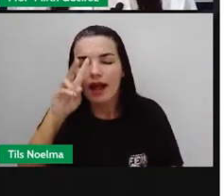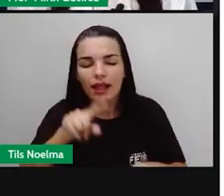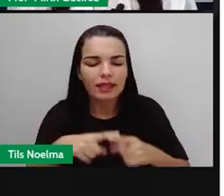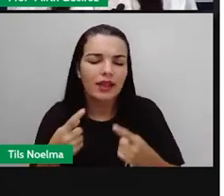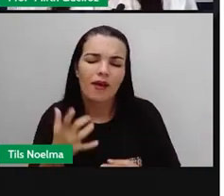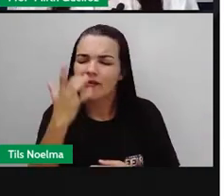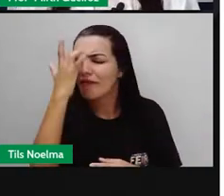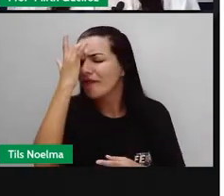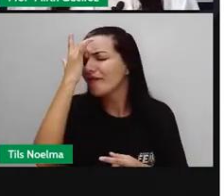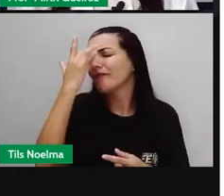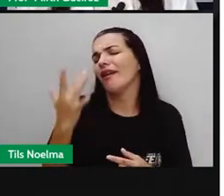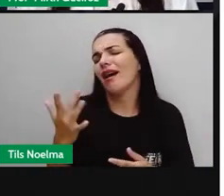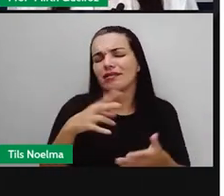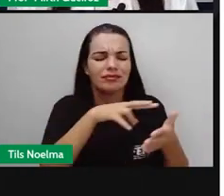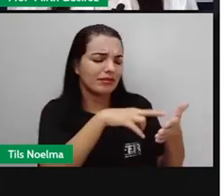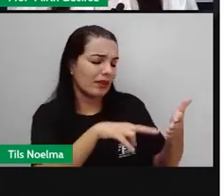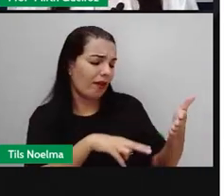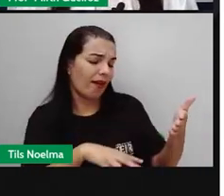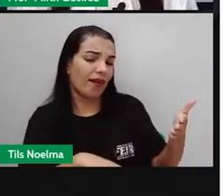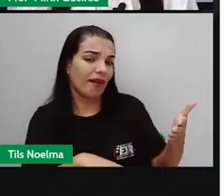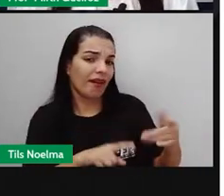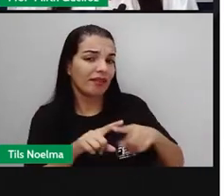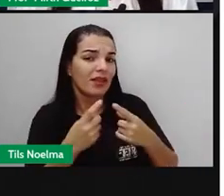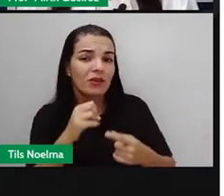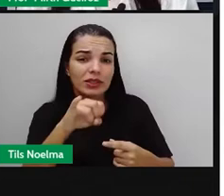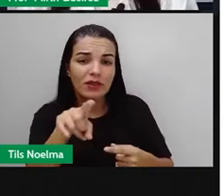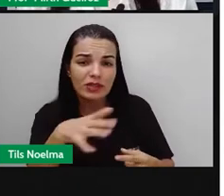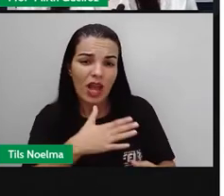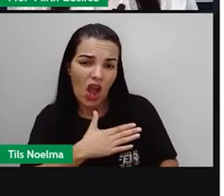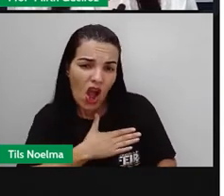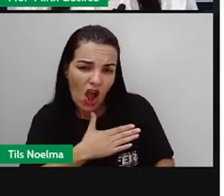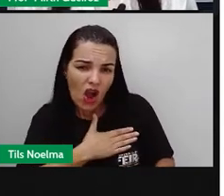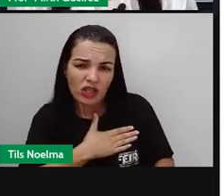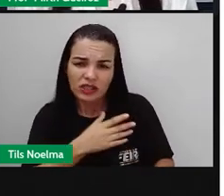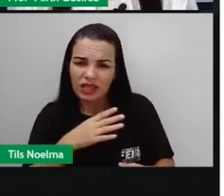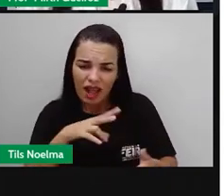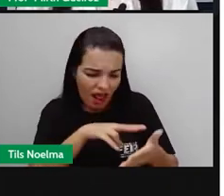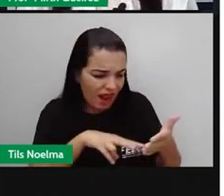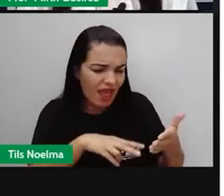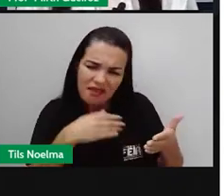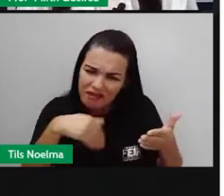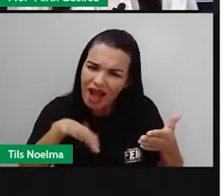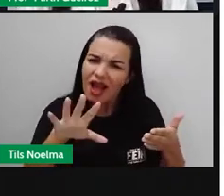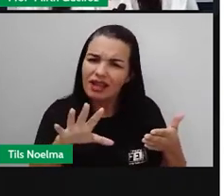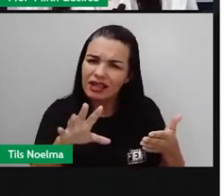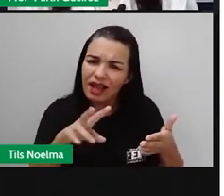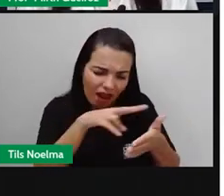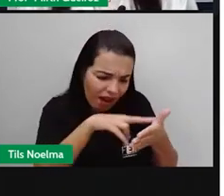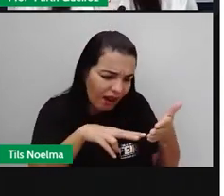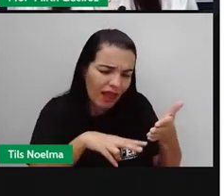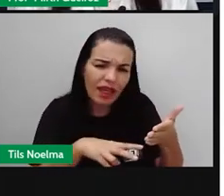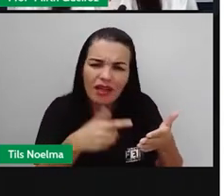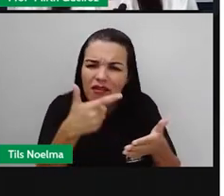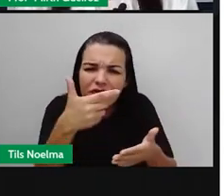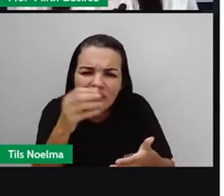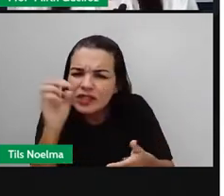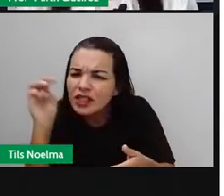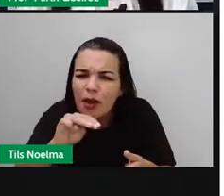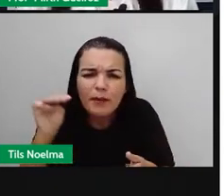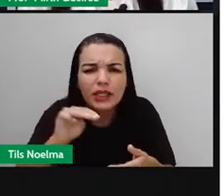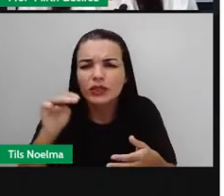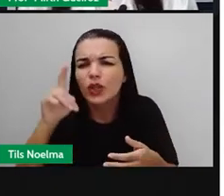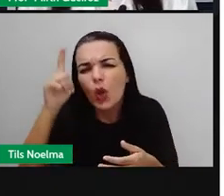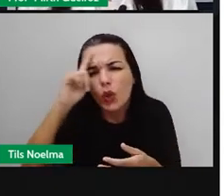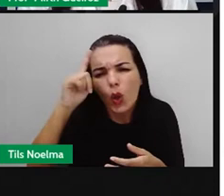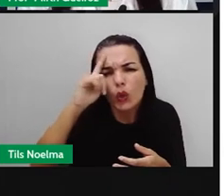Quem bem soubesse, leria aí todos os dias. Todos os dias é importante a gente tirar pelo menos uns 20 minutinhos ali de